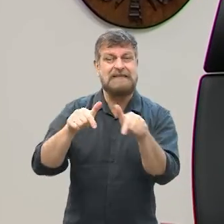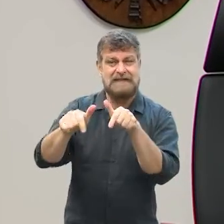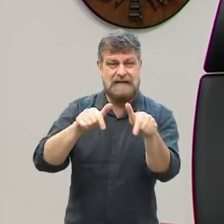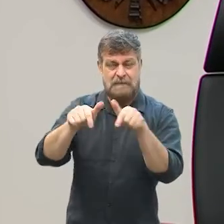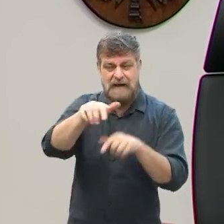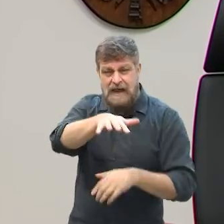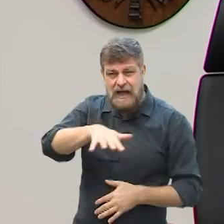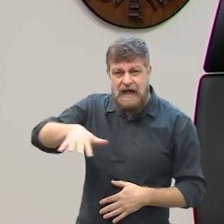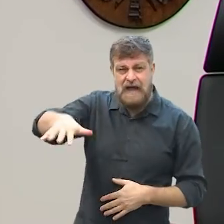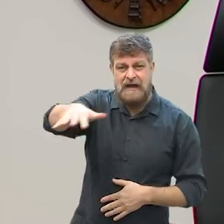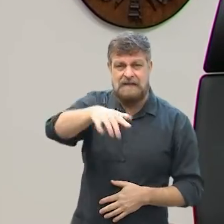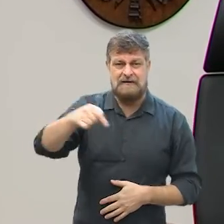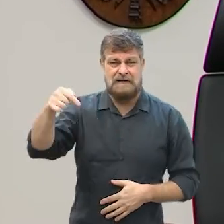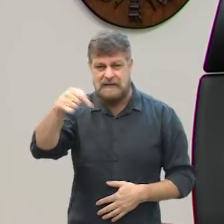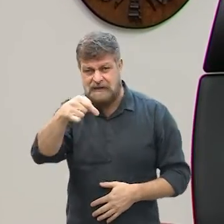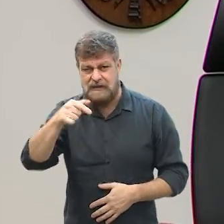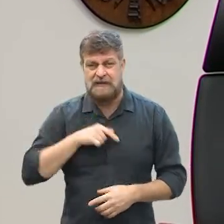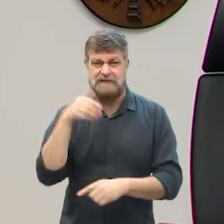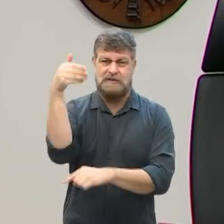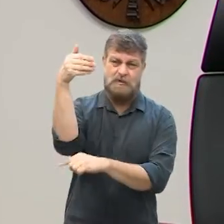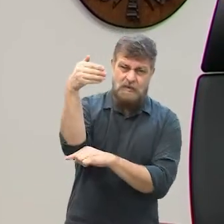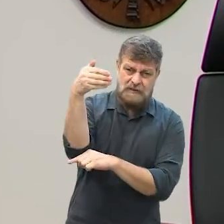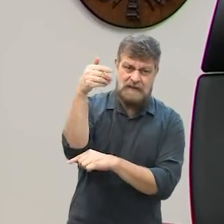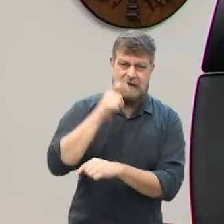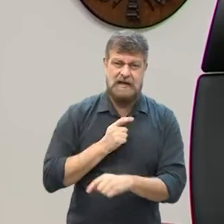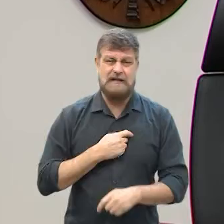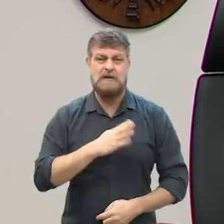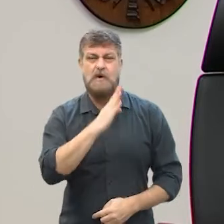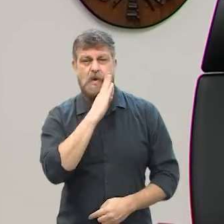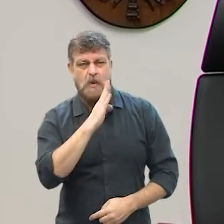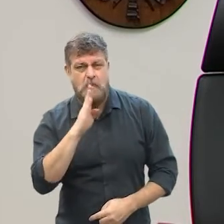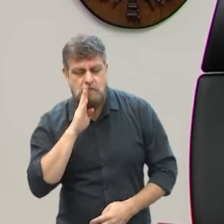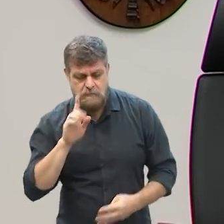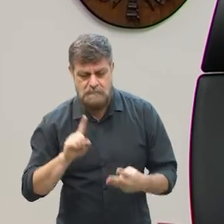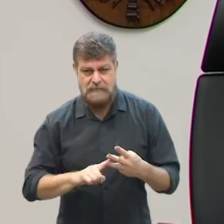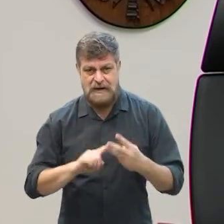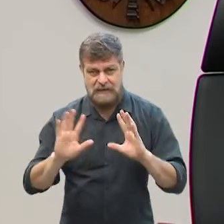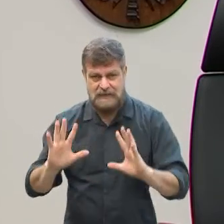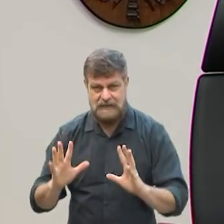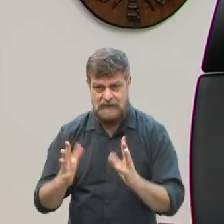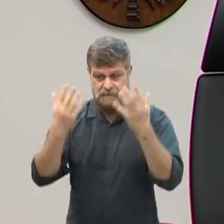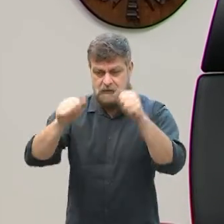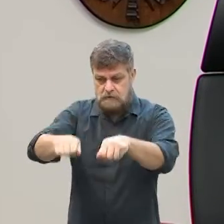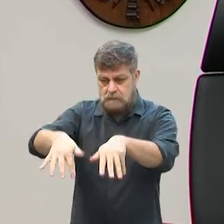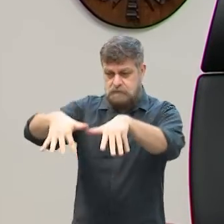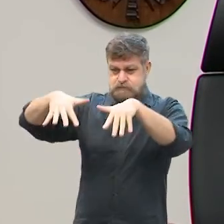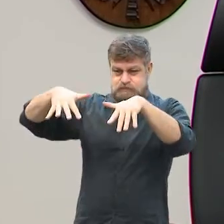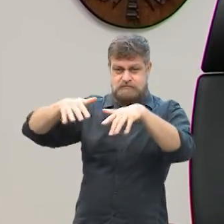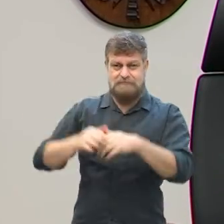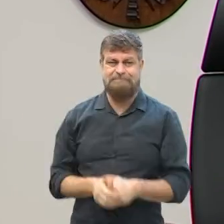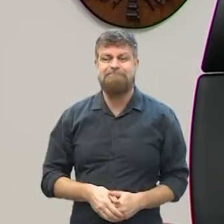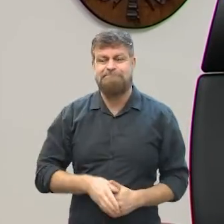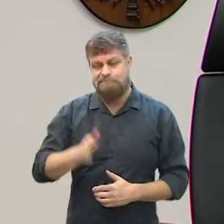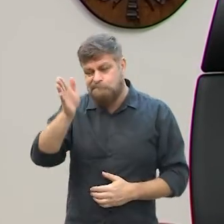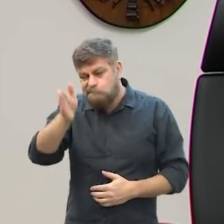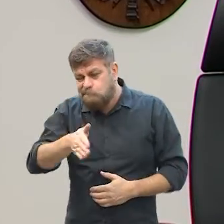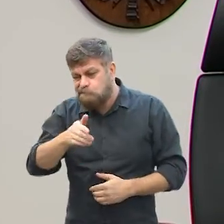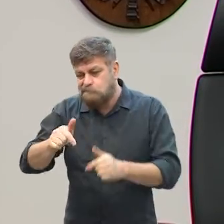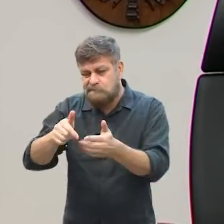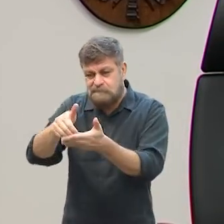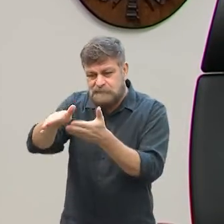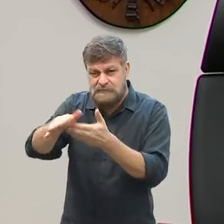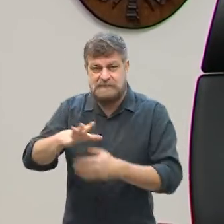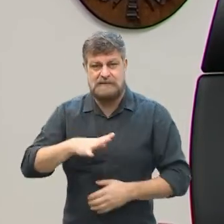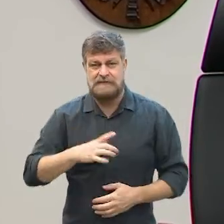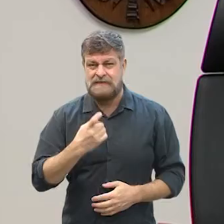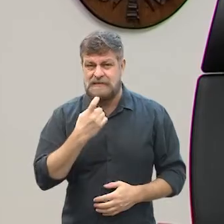direcionadas ao setor de hotelaria, ao setor de bares, ao setor de eventos. Então, hoje em Campinas, como eu citei